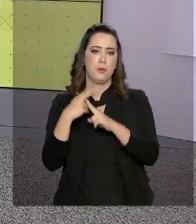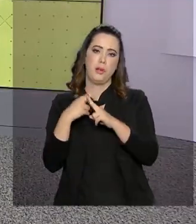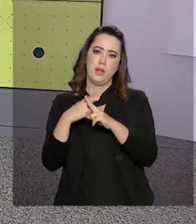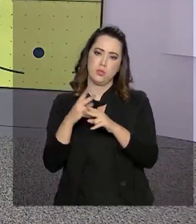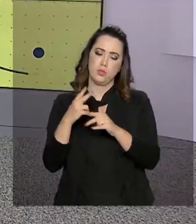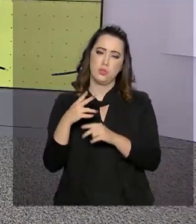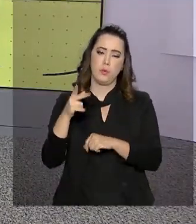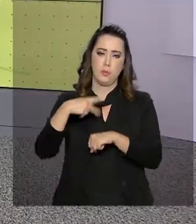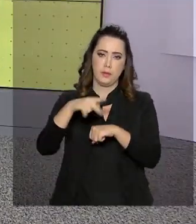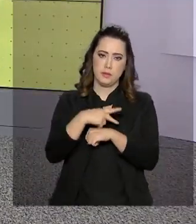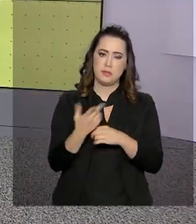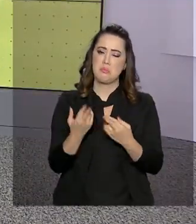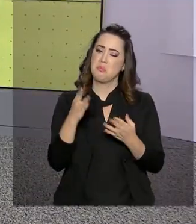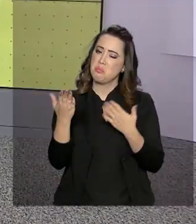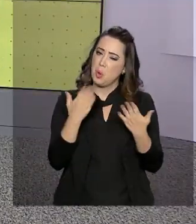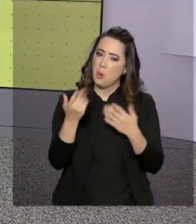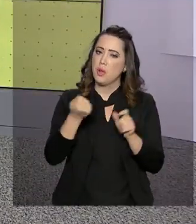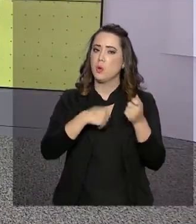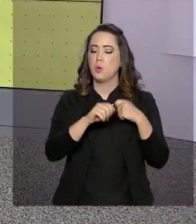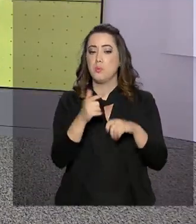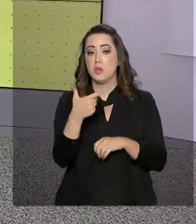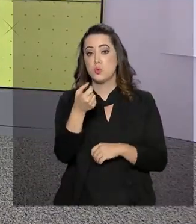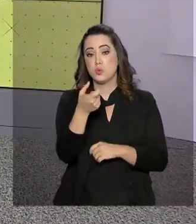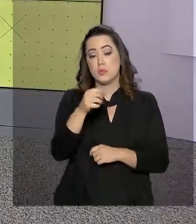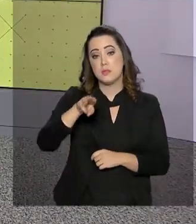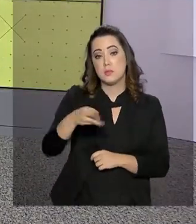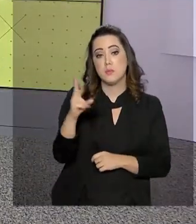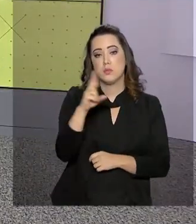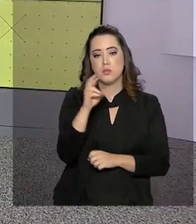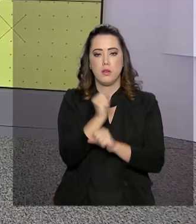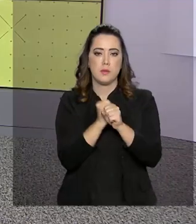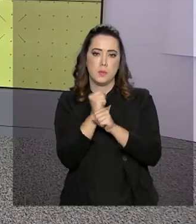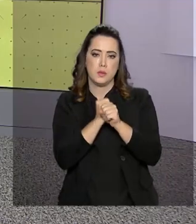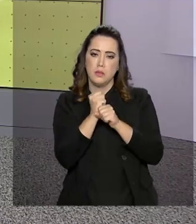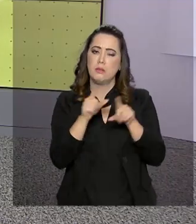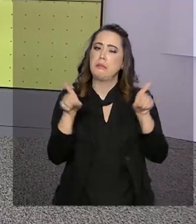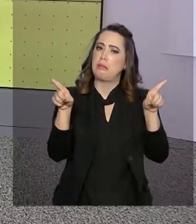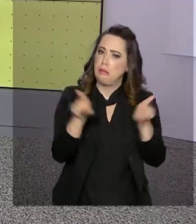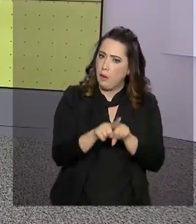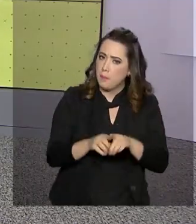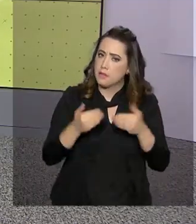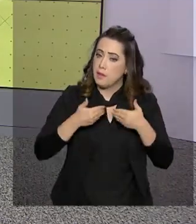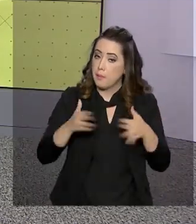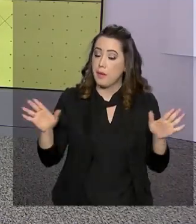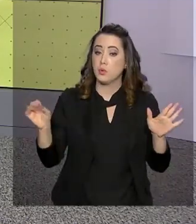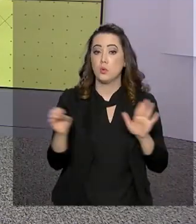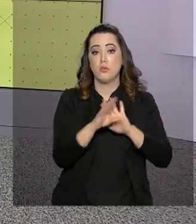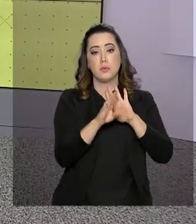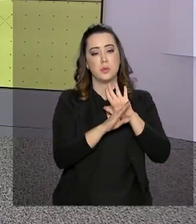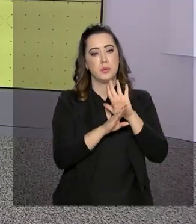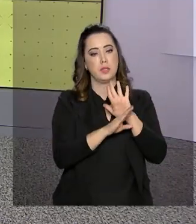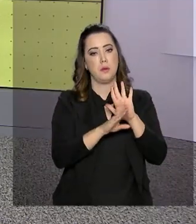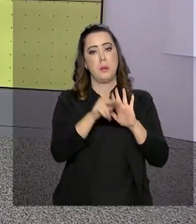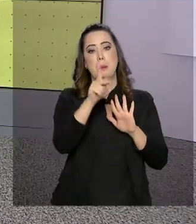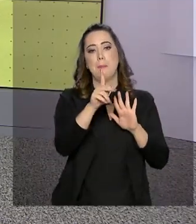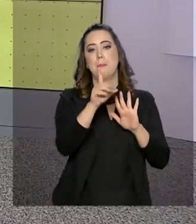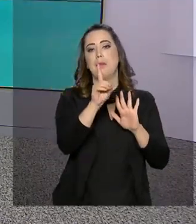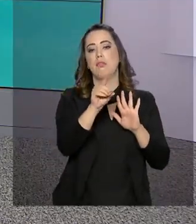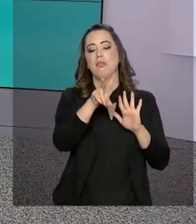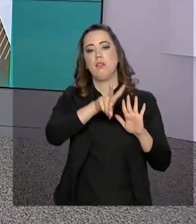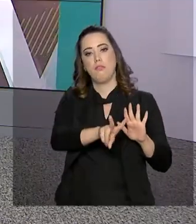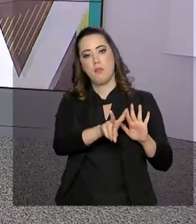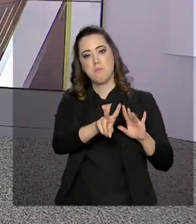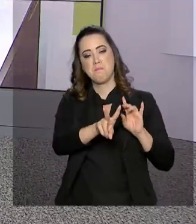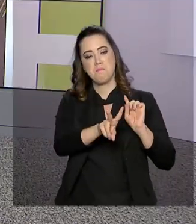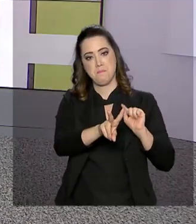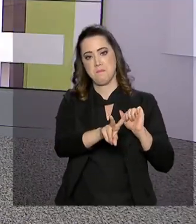proporcionar uma economia estimada em 200 milhões de reais por ano. Além disso, está aberto um novo programa de desligamento voluntário,